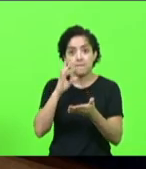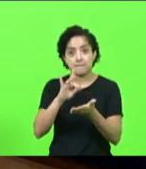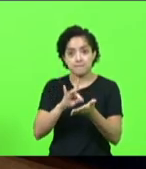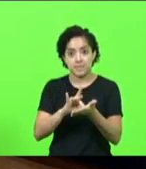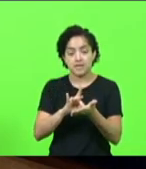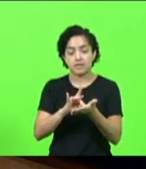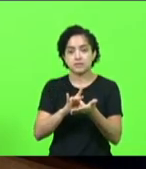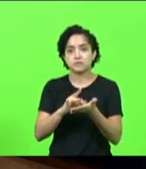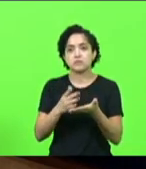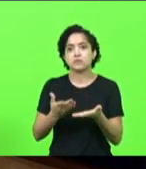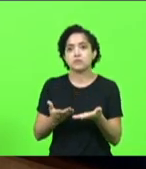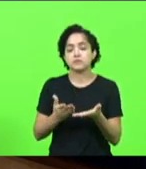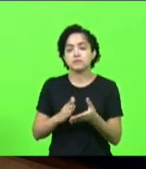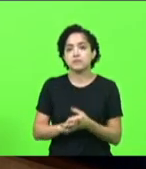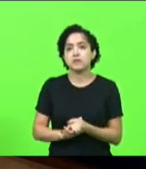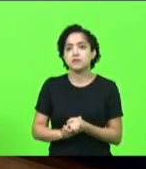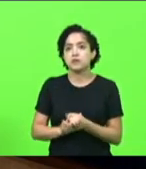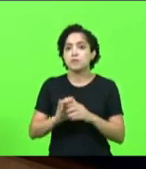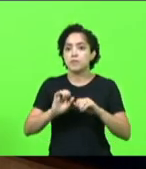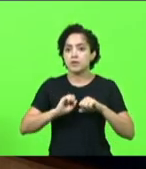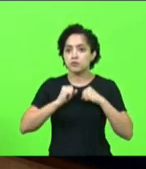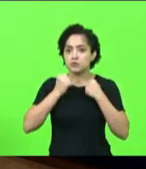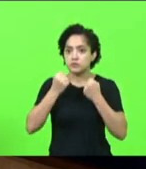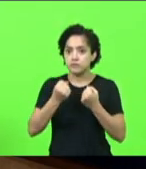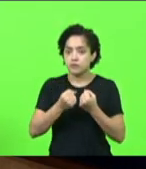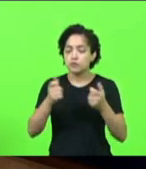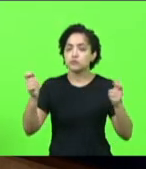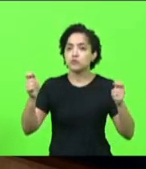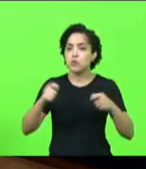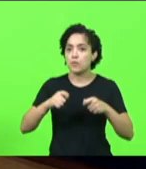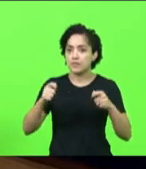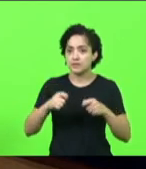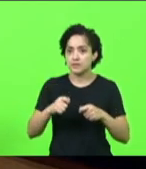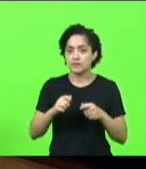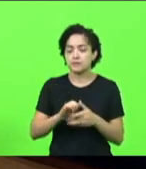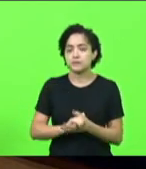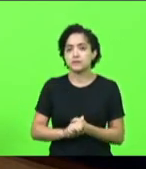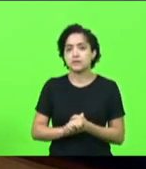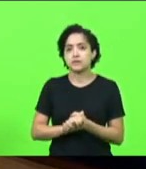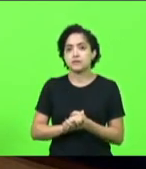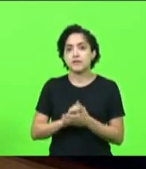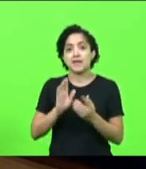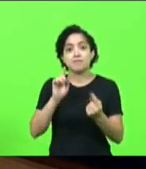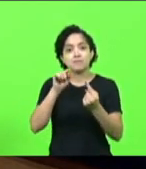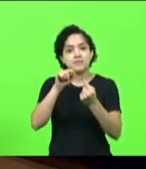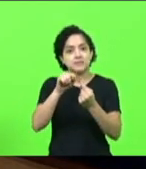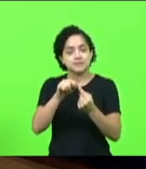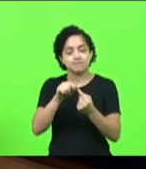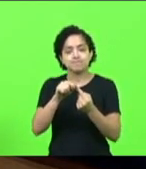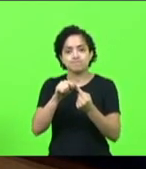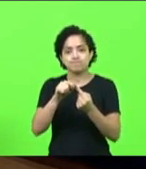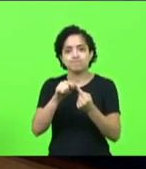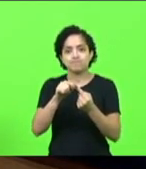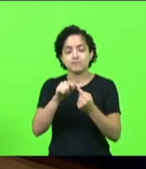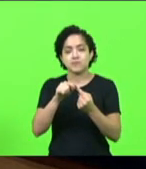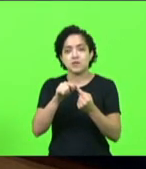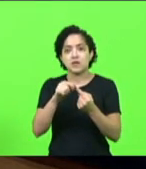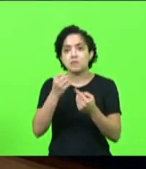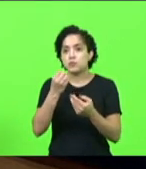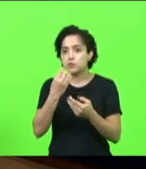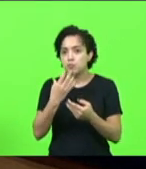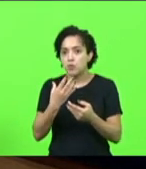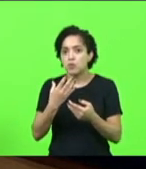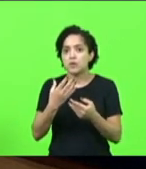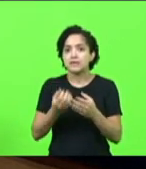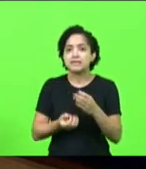pela dedicação e pela competência como vocês fazem. a missão é por demais nobre criar